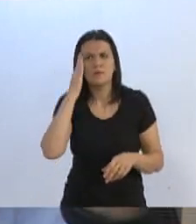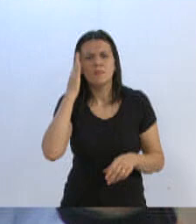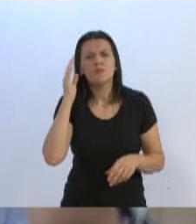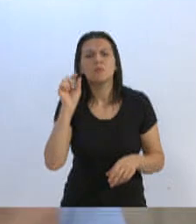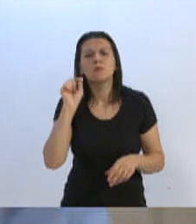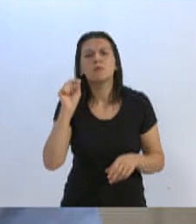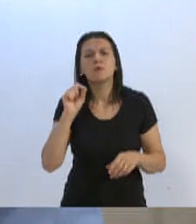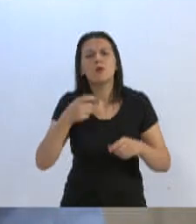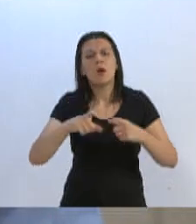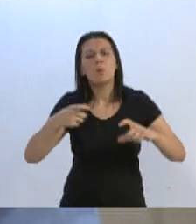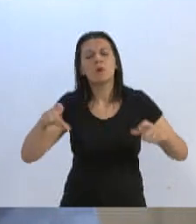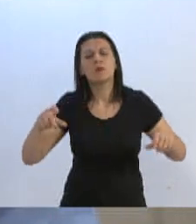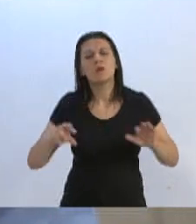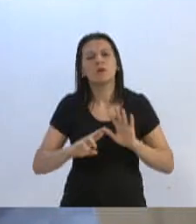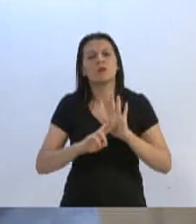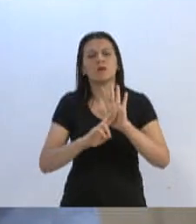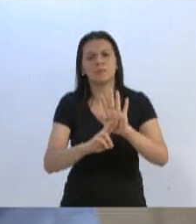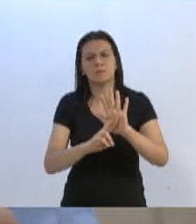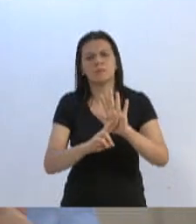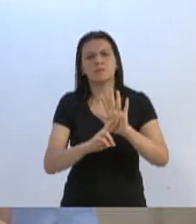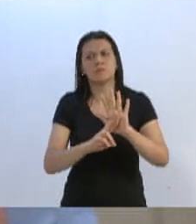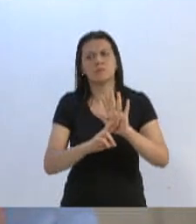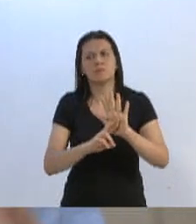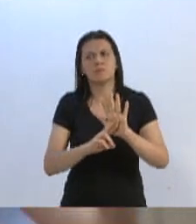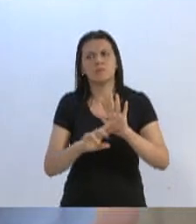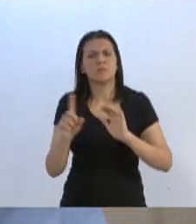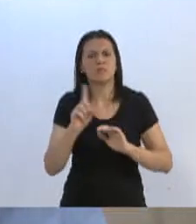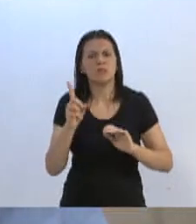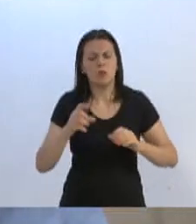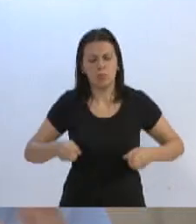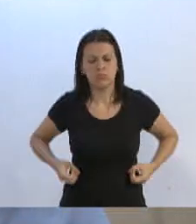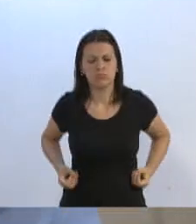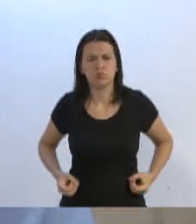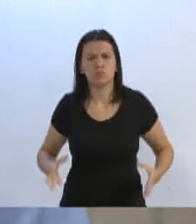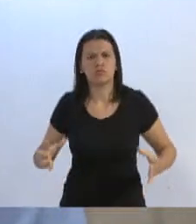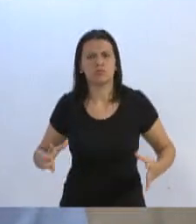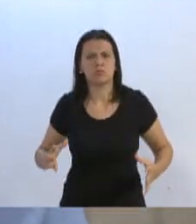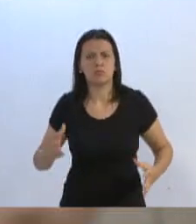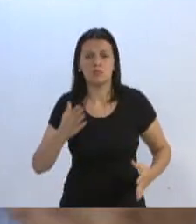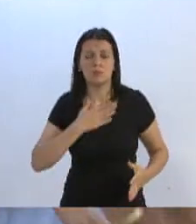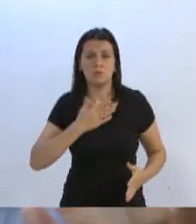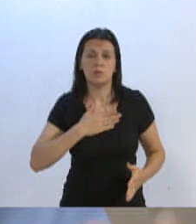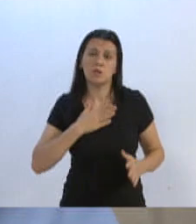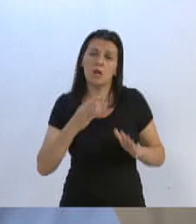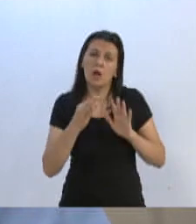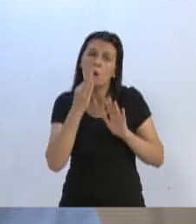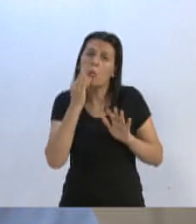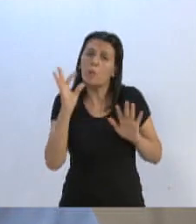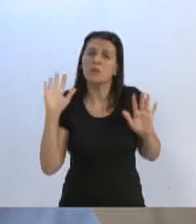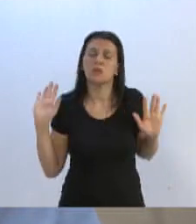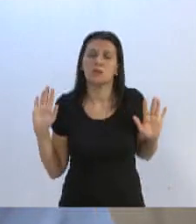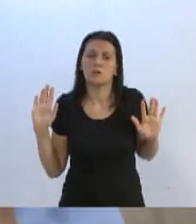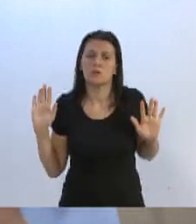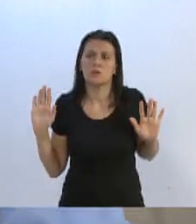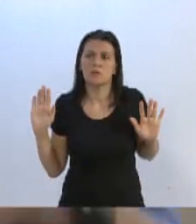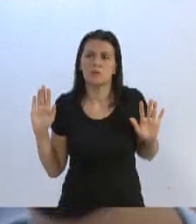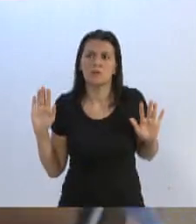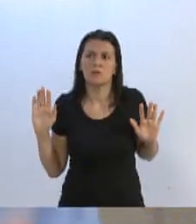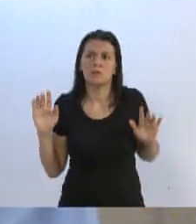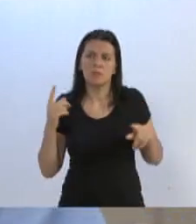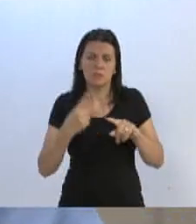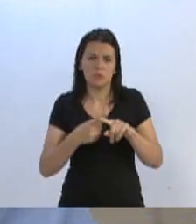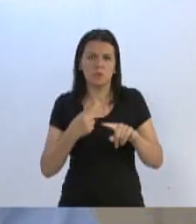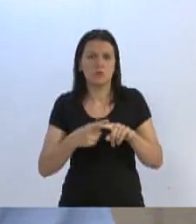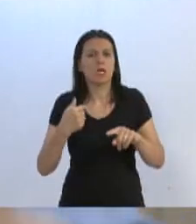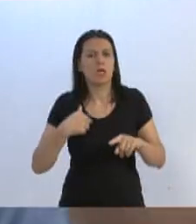representatividade. Não é uma questão de gasto. No meu ponto de vista, e respeito ao entendimento de todos aqui, até porque também